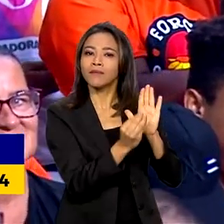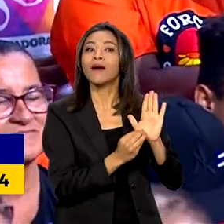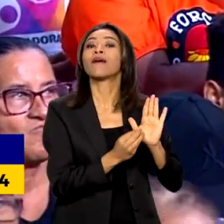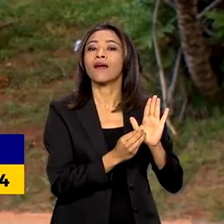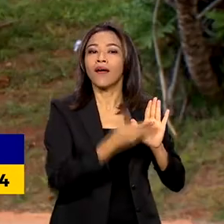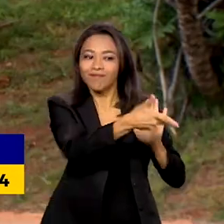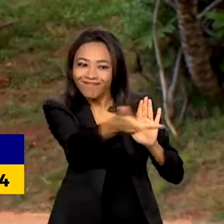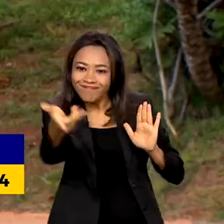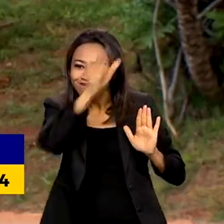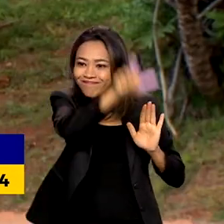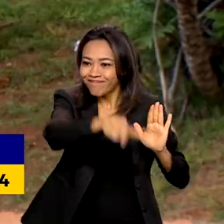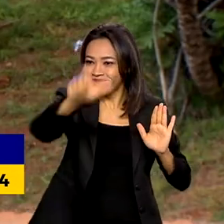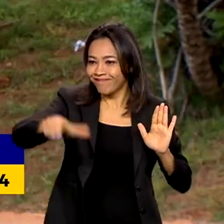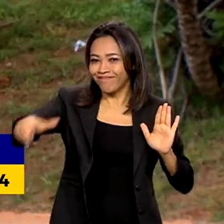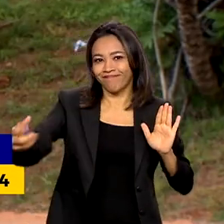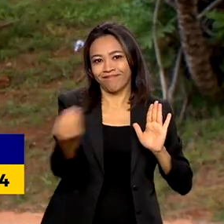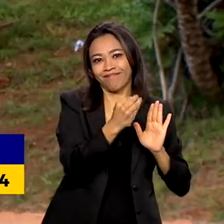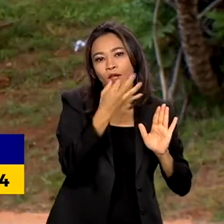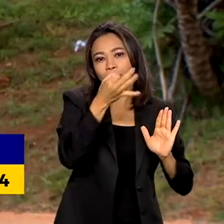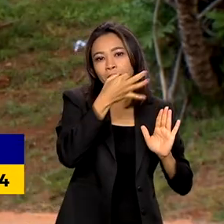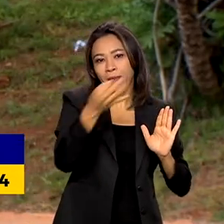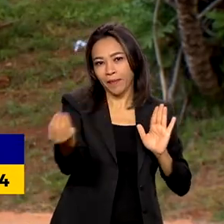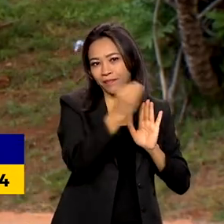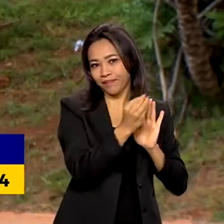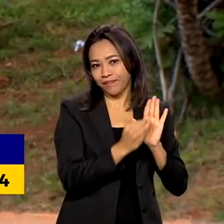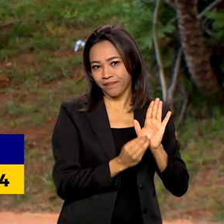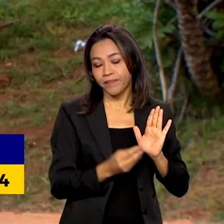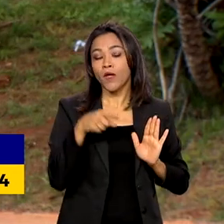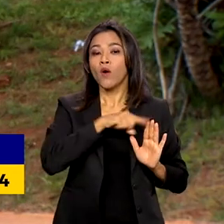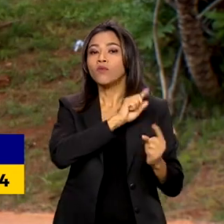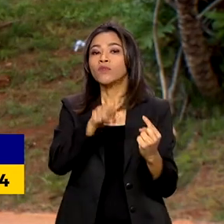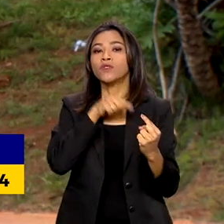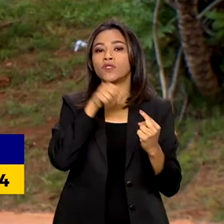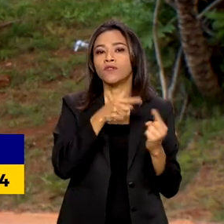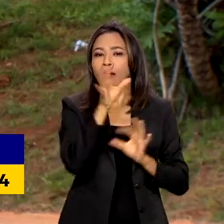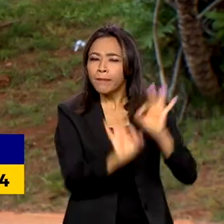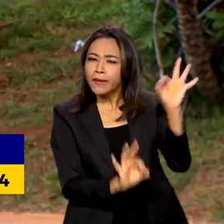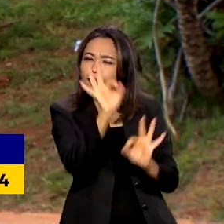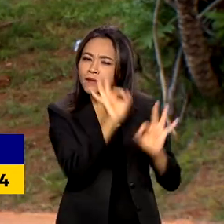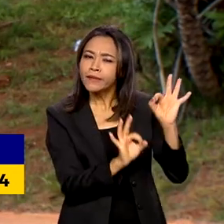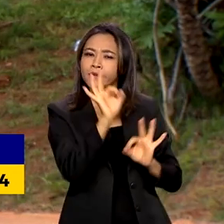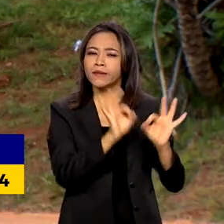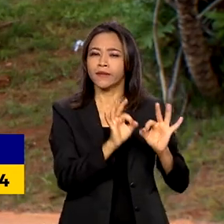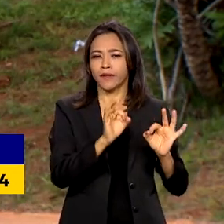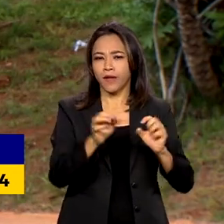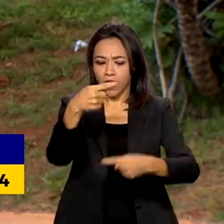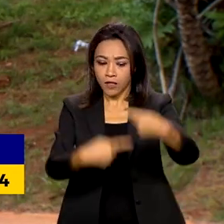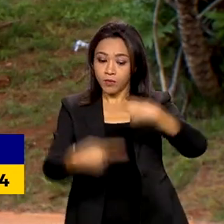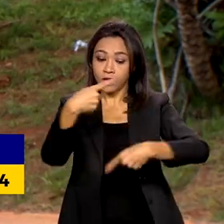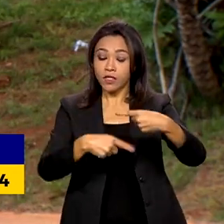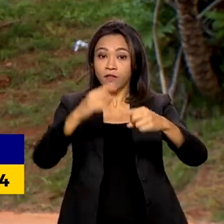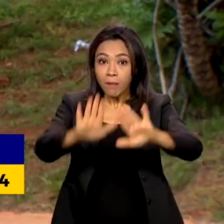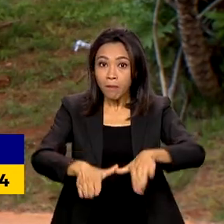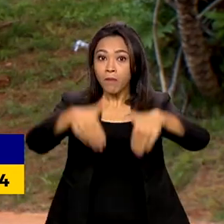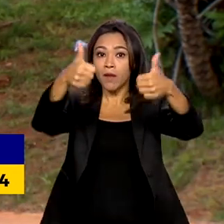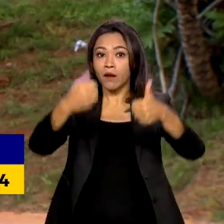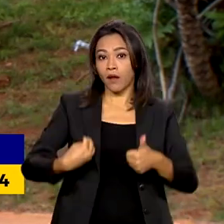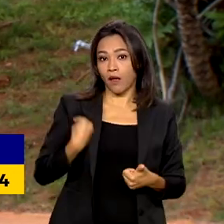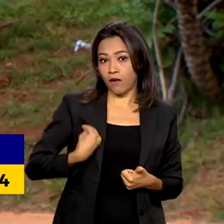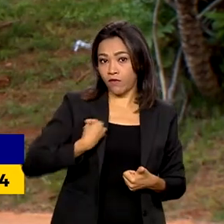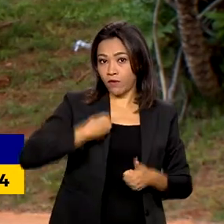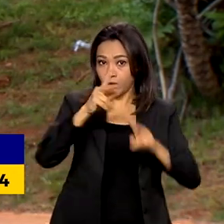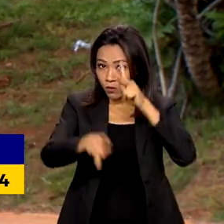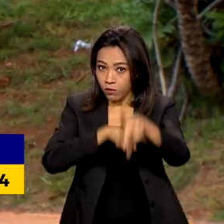população. A função do PPA é planejar as políticas públicas que vão melhorar a vida dos brasileiros. É um